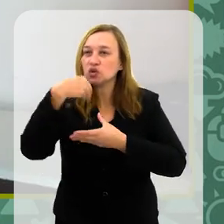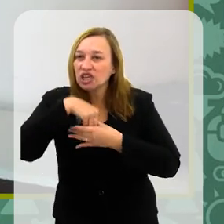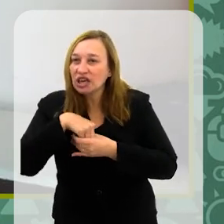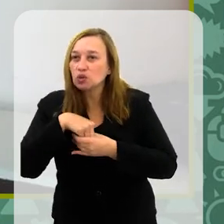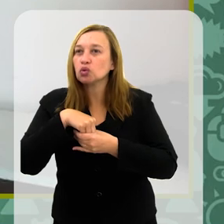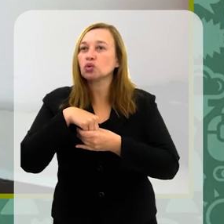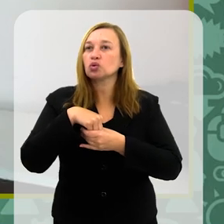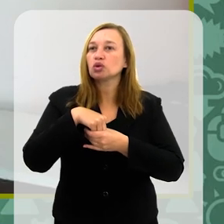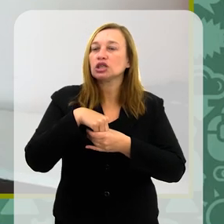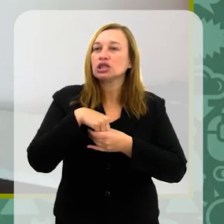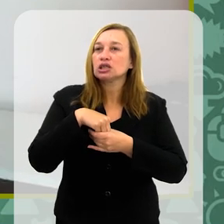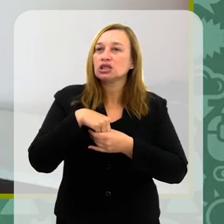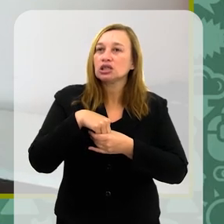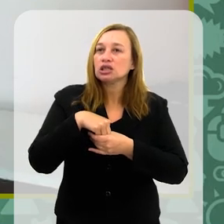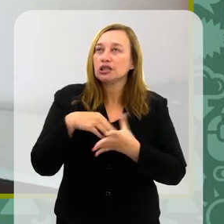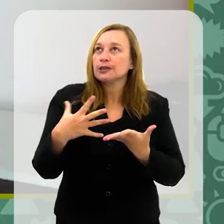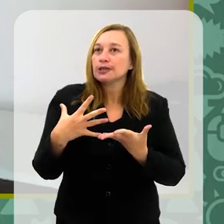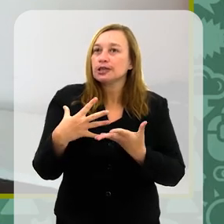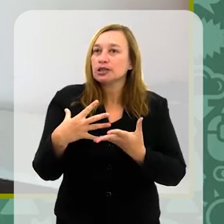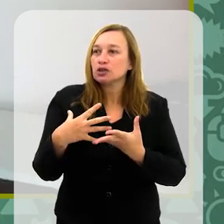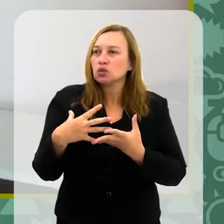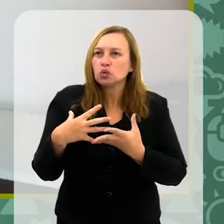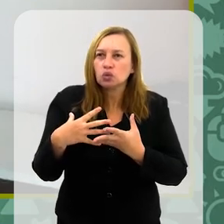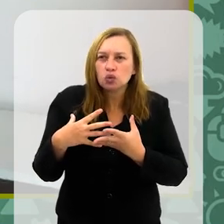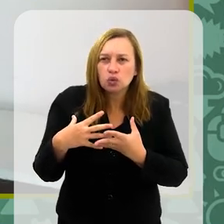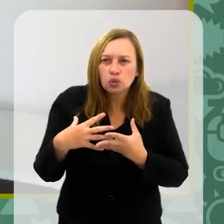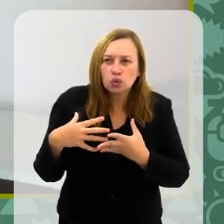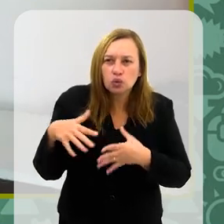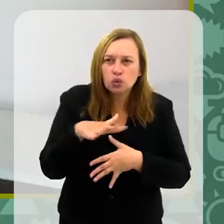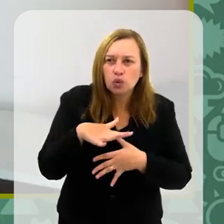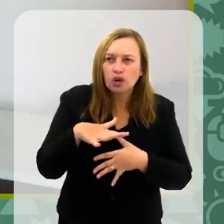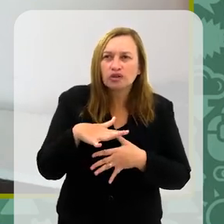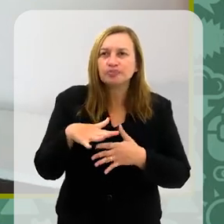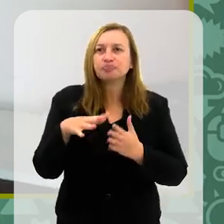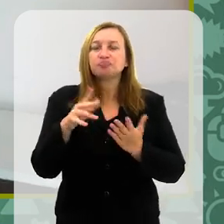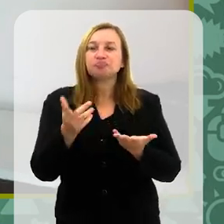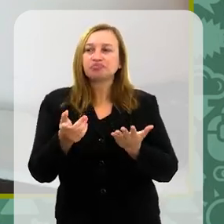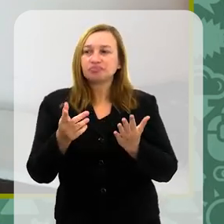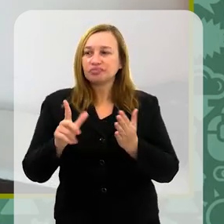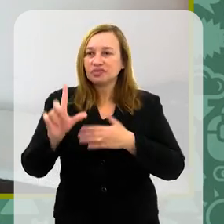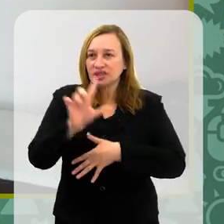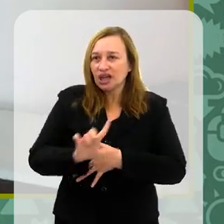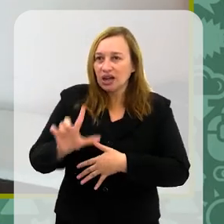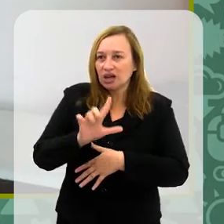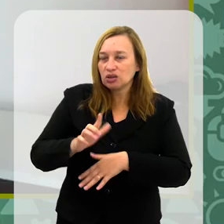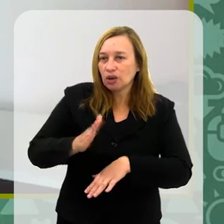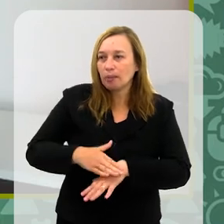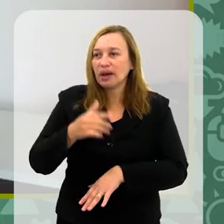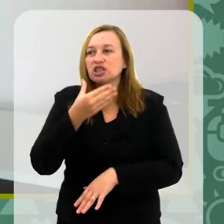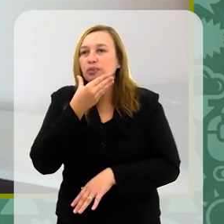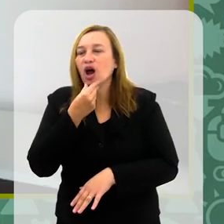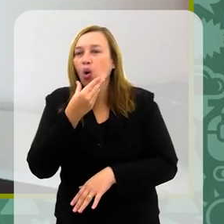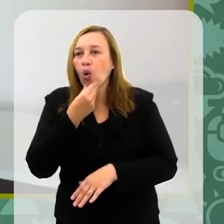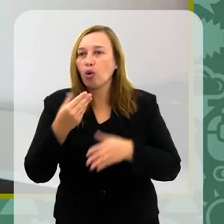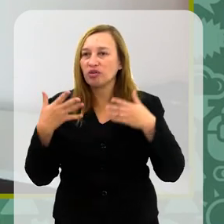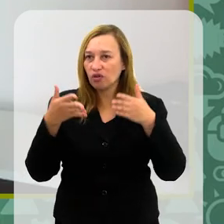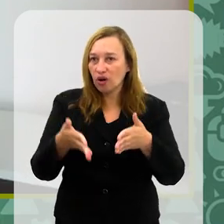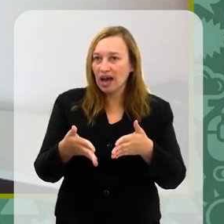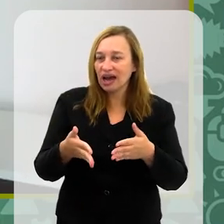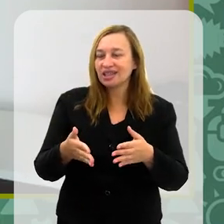dentro do nicho que, por muitos anos, foi tido como uma literatura masculina, é, nossa,